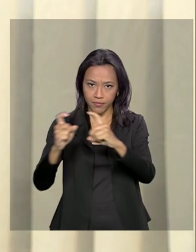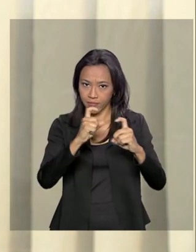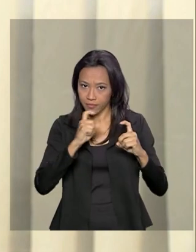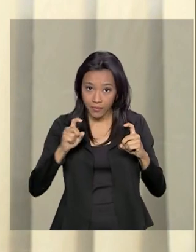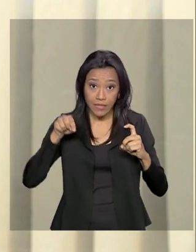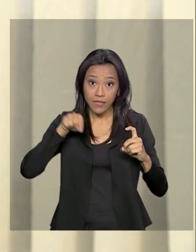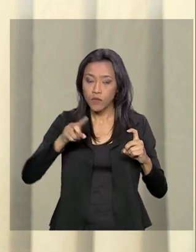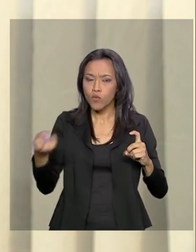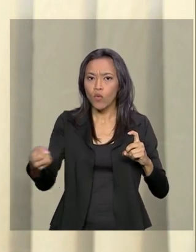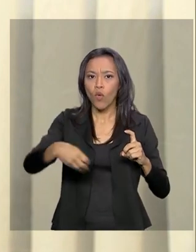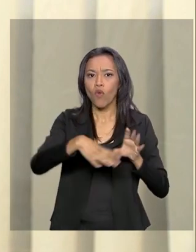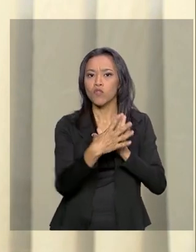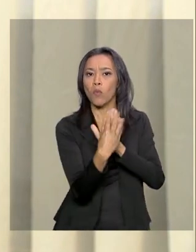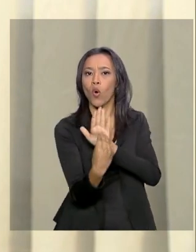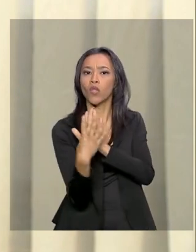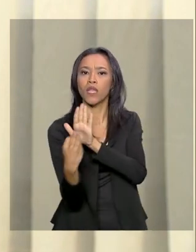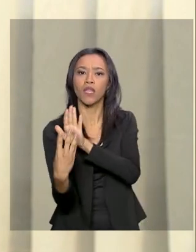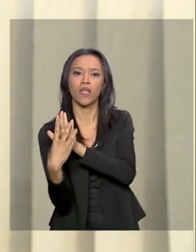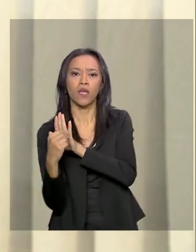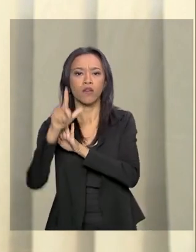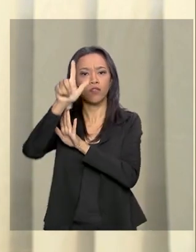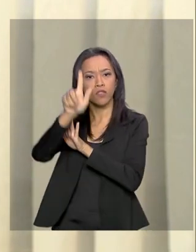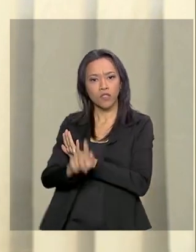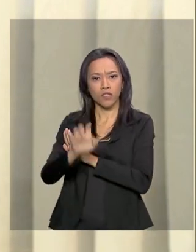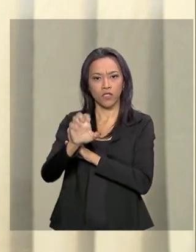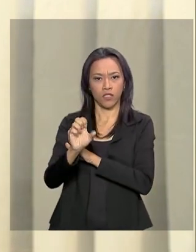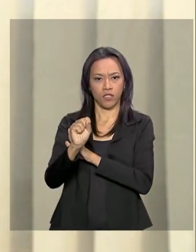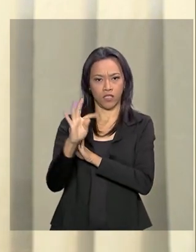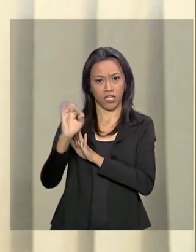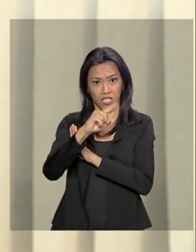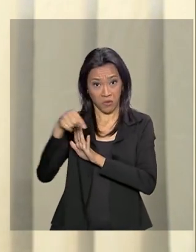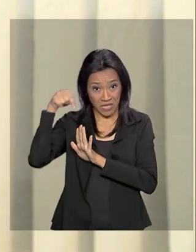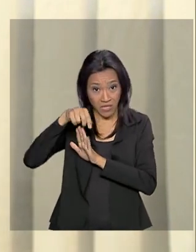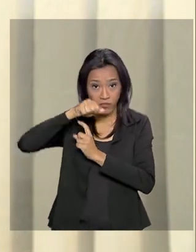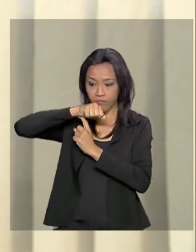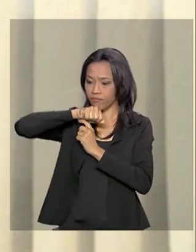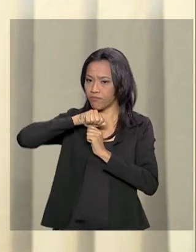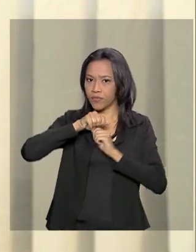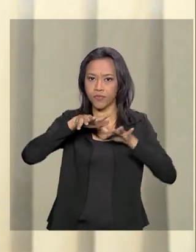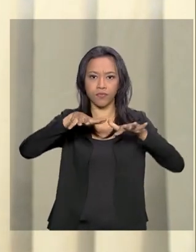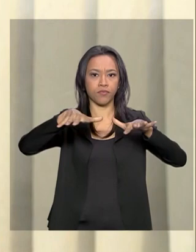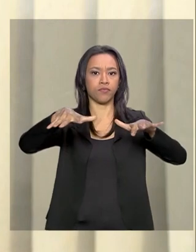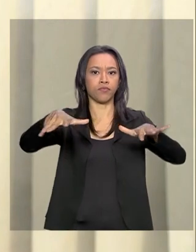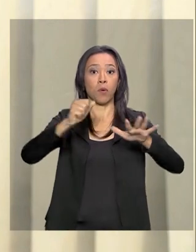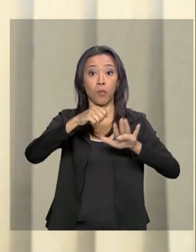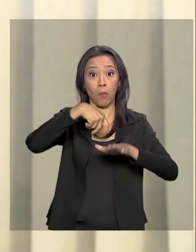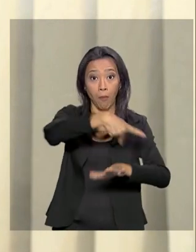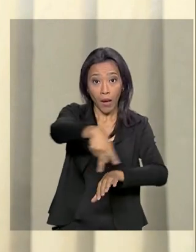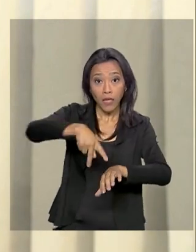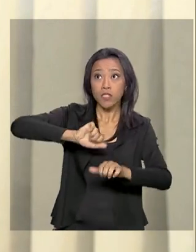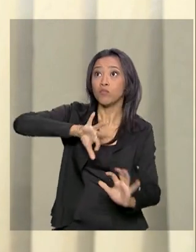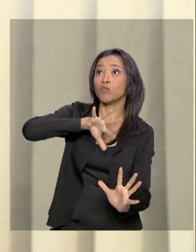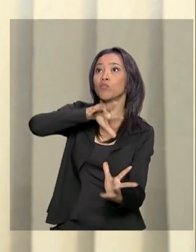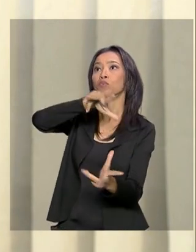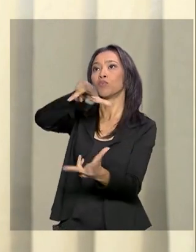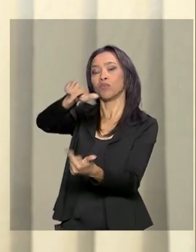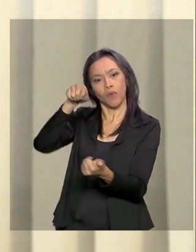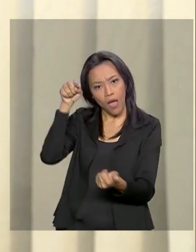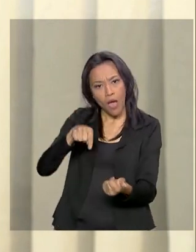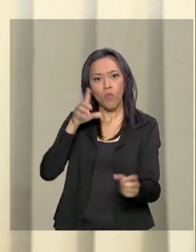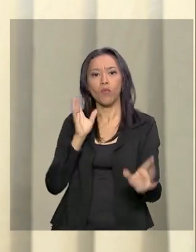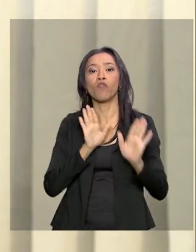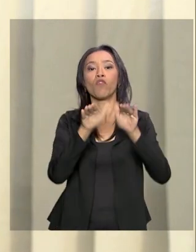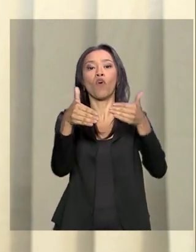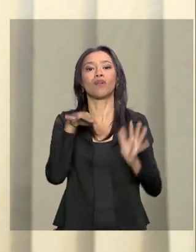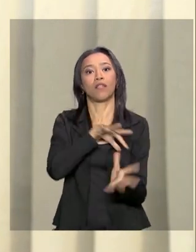em novos modelos de gestão. E isso se dissemina pelo país e pelo mundo, haja vista que é um fórum internacional. Portanto, nós estamos atrás